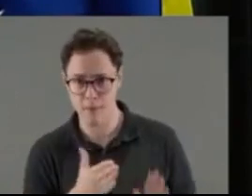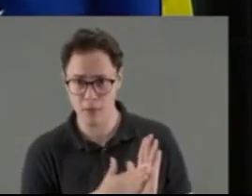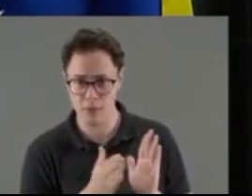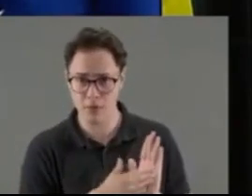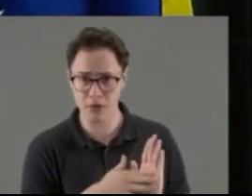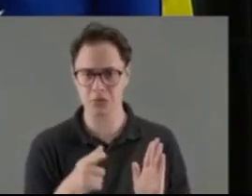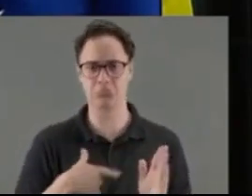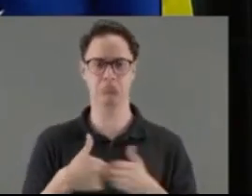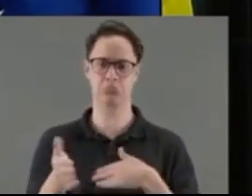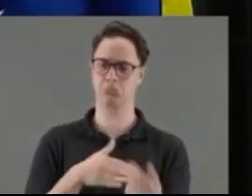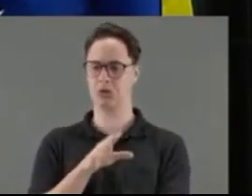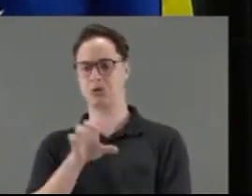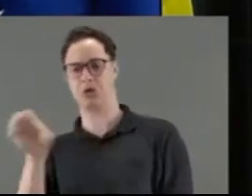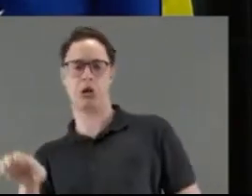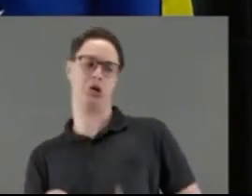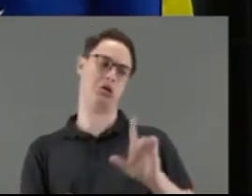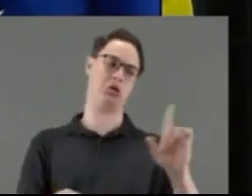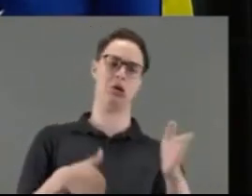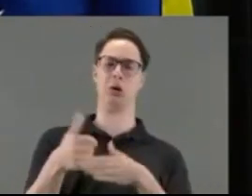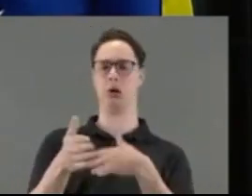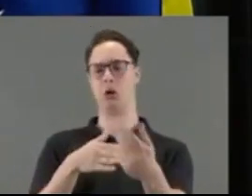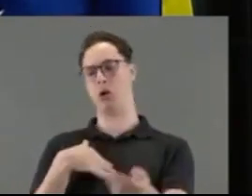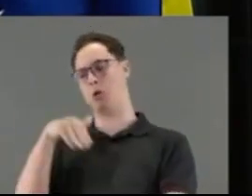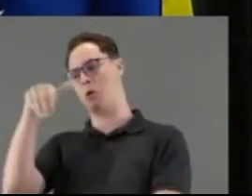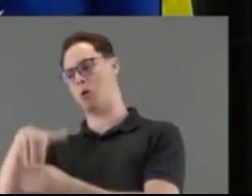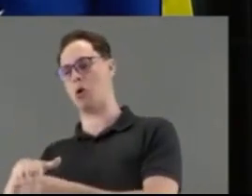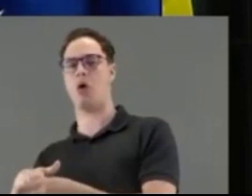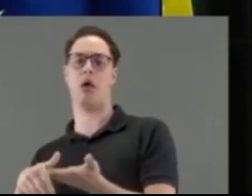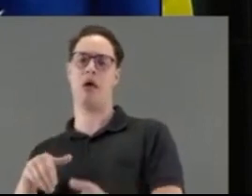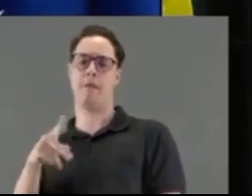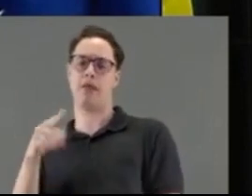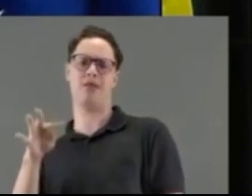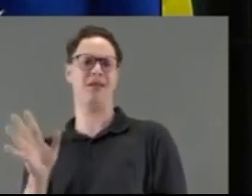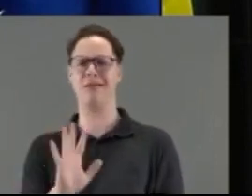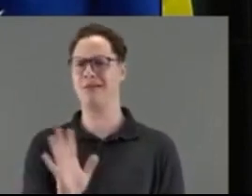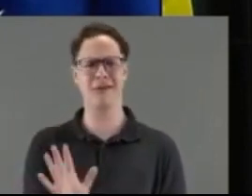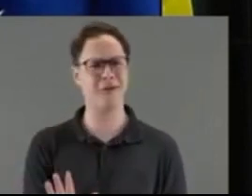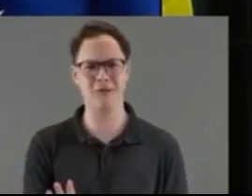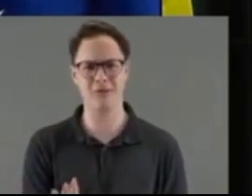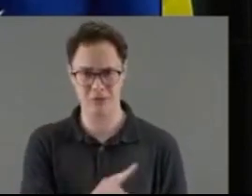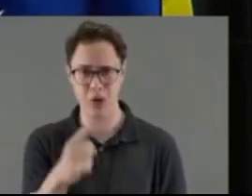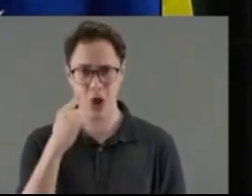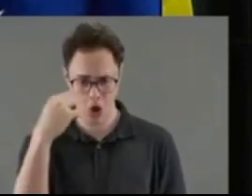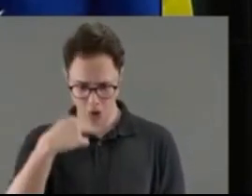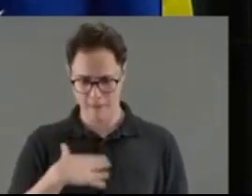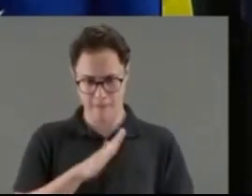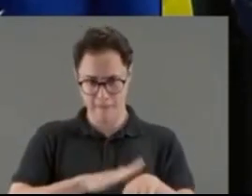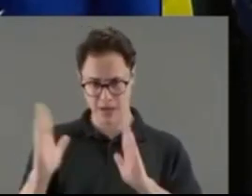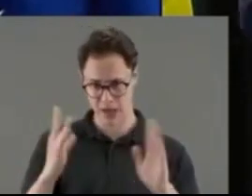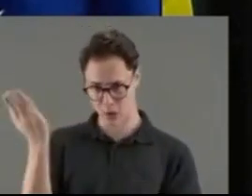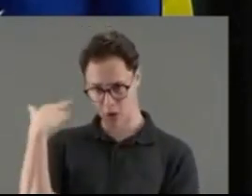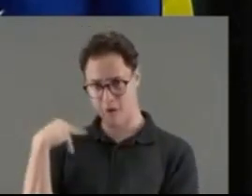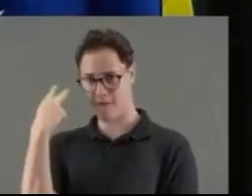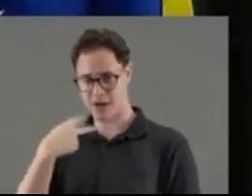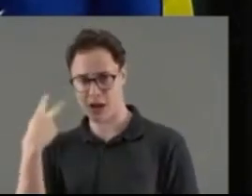Não precisa ser de esquerda e falar que é eleitor do Lula ou do PT para defender o povo, não. É só vocês pegarem o meu mandato de vereador, de deputado, de